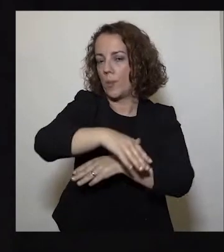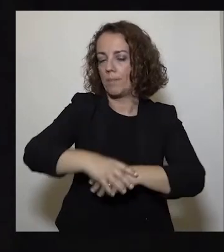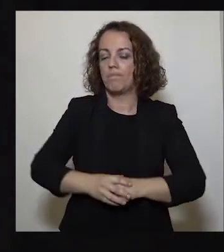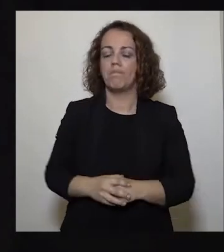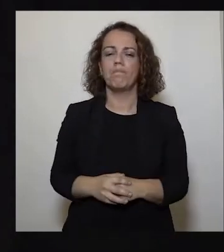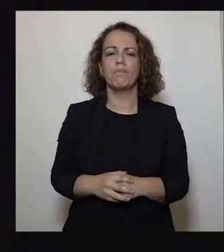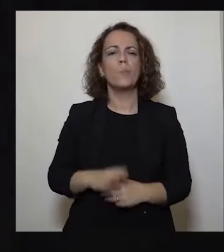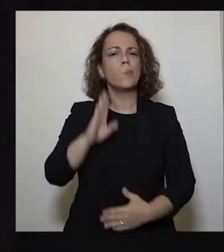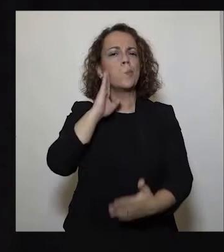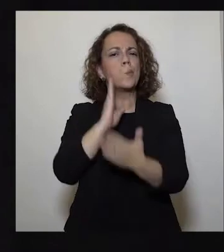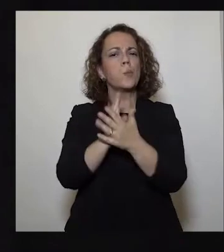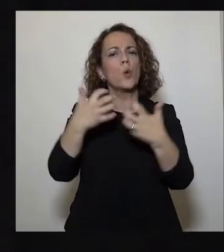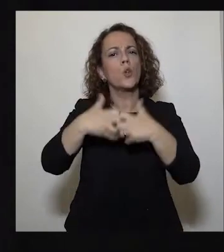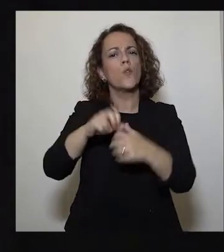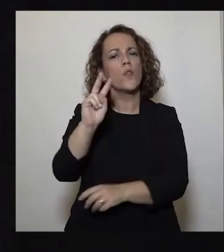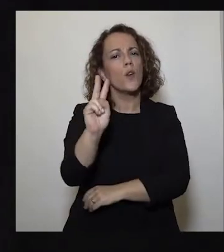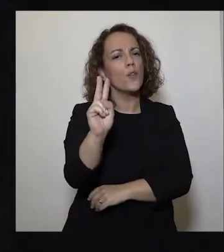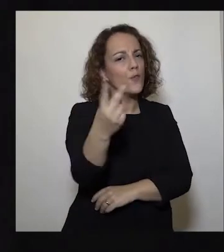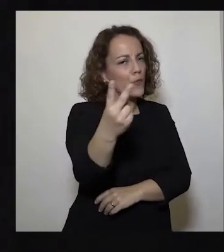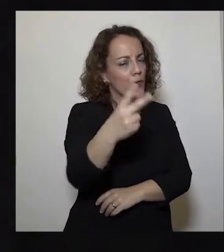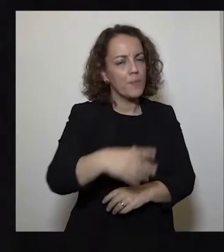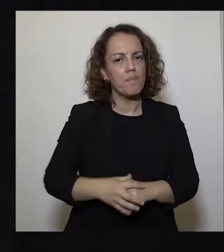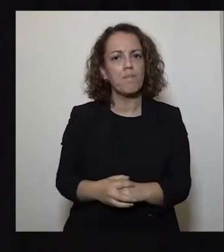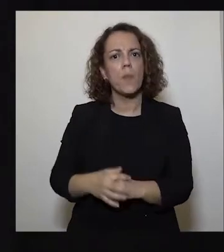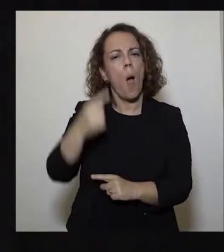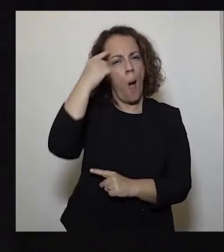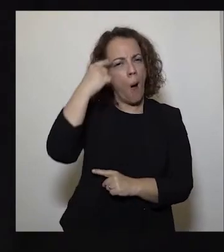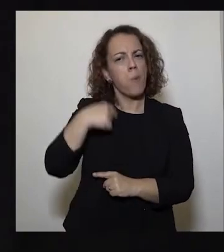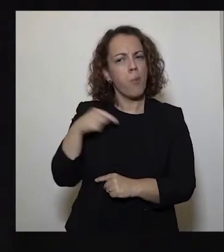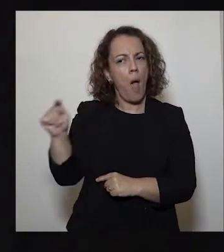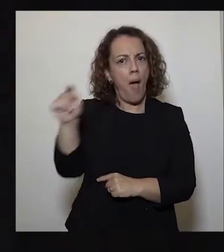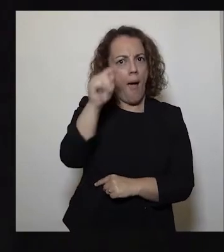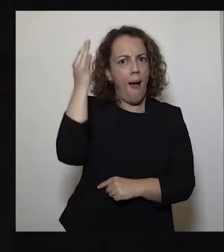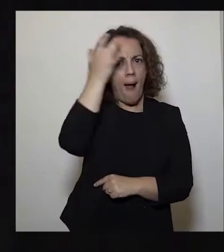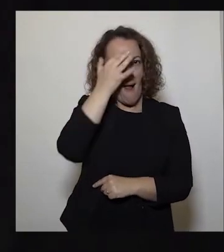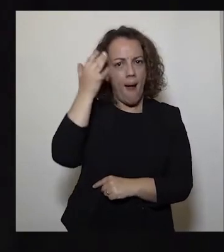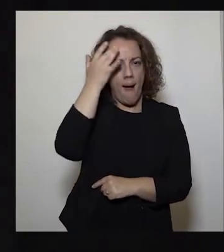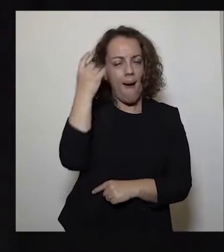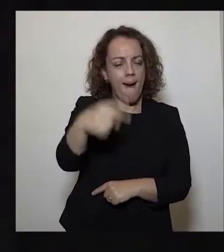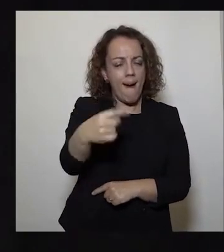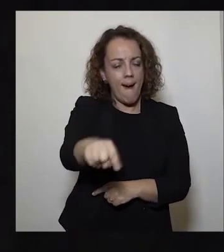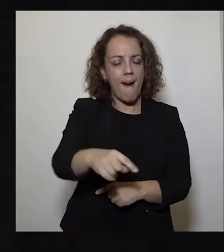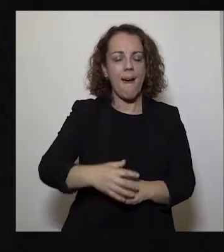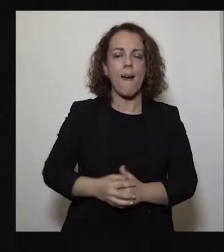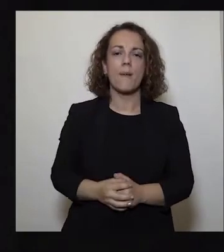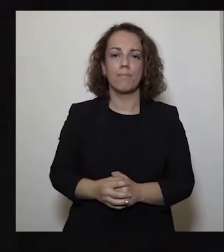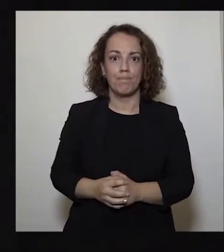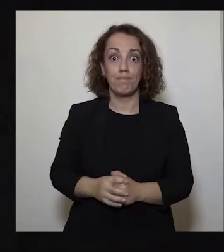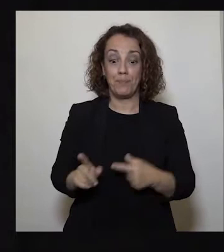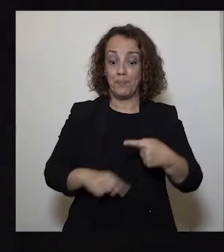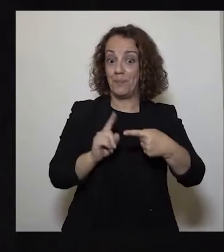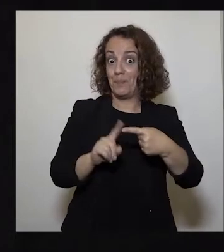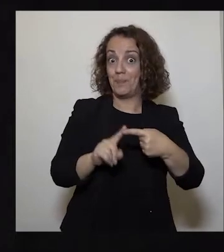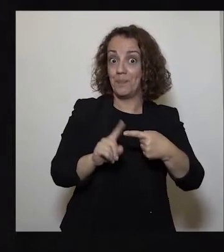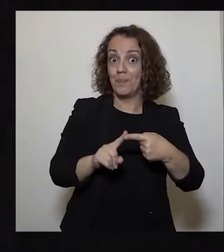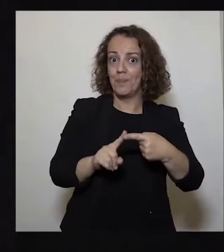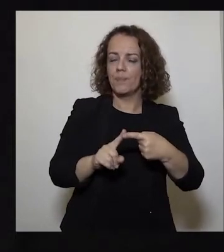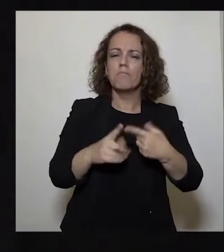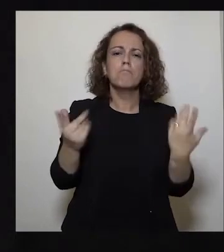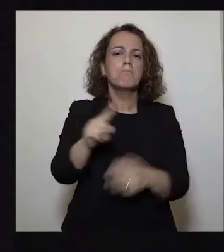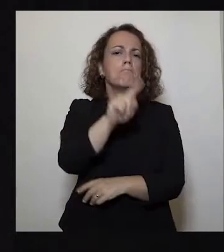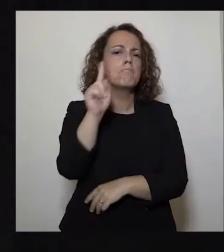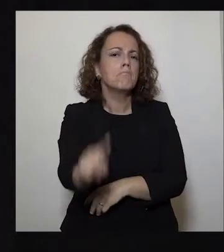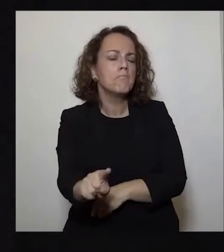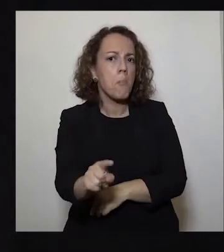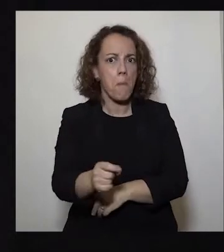dúvidas finais, que eu sei que vos assaltam. A primeira, será